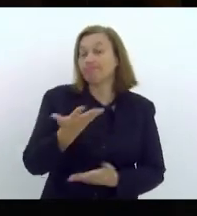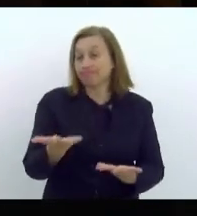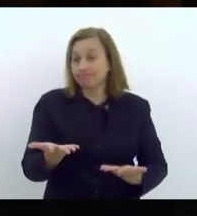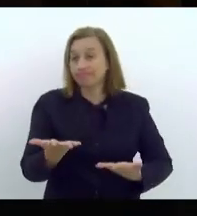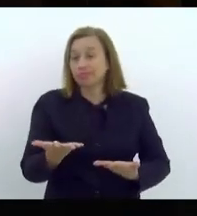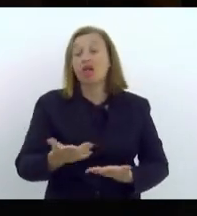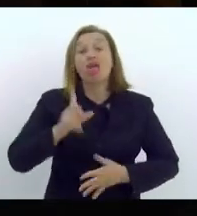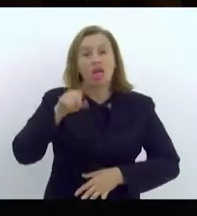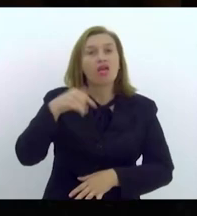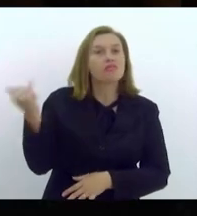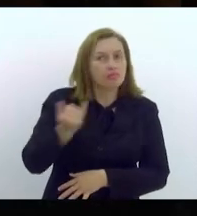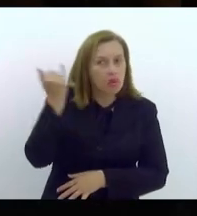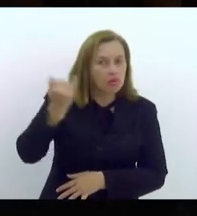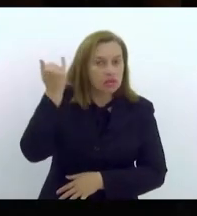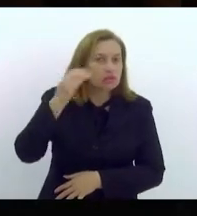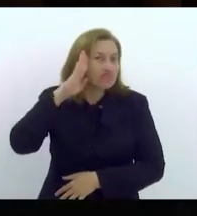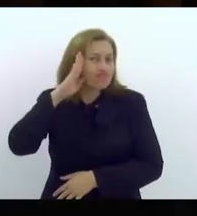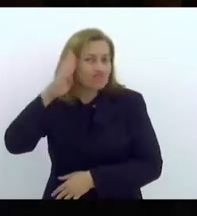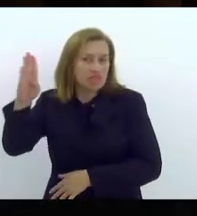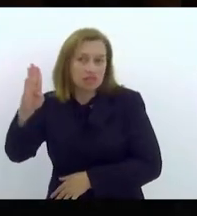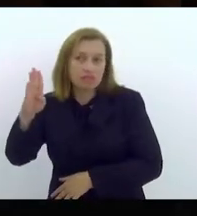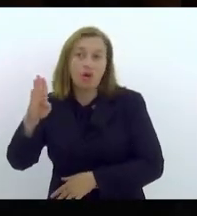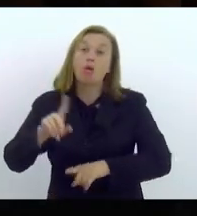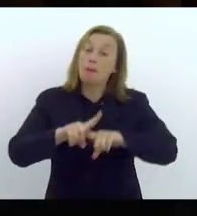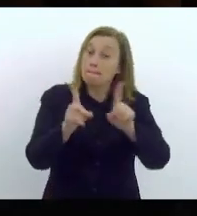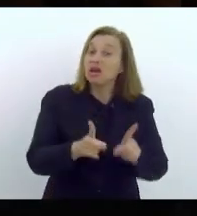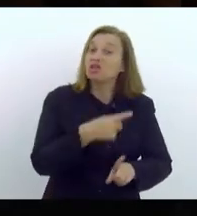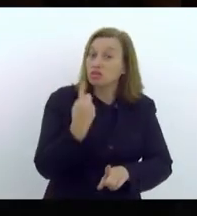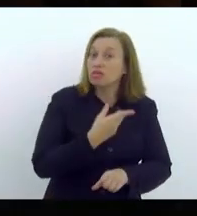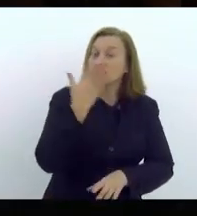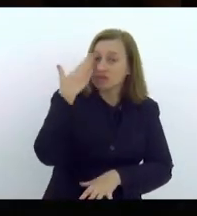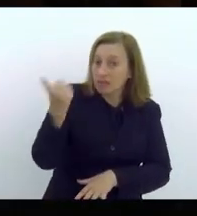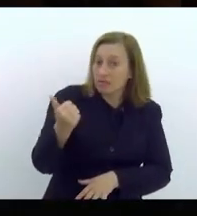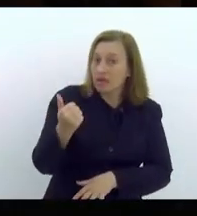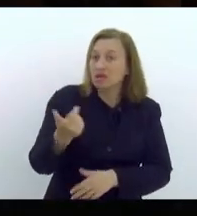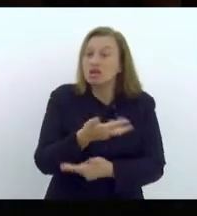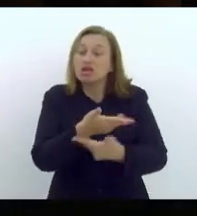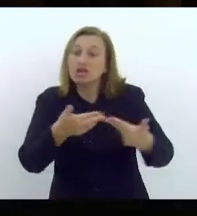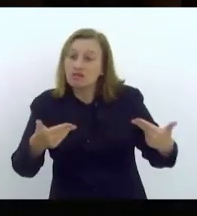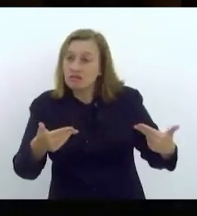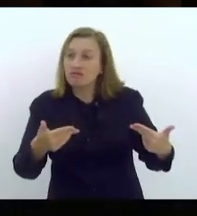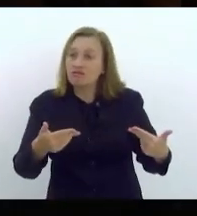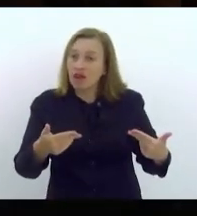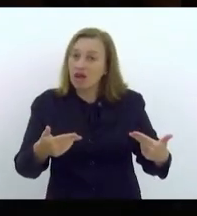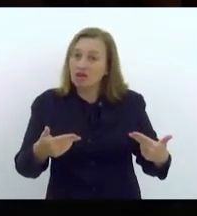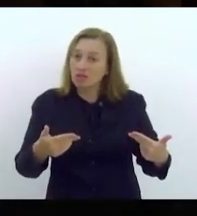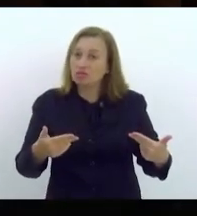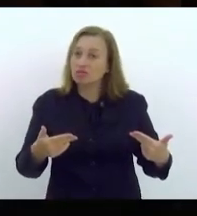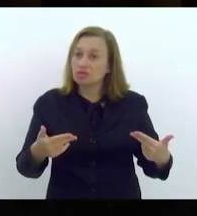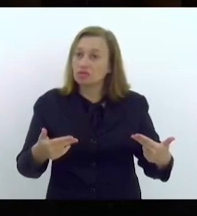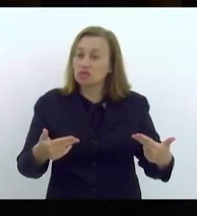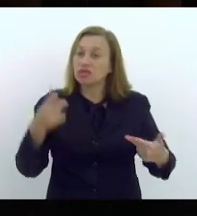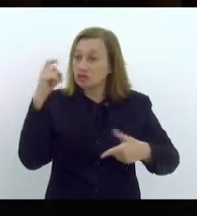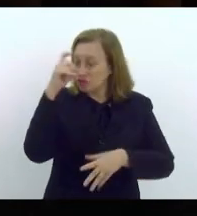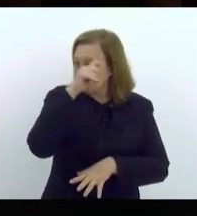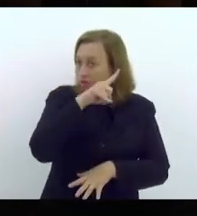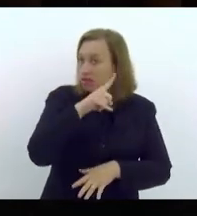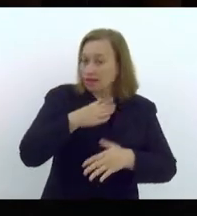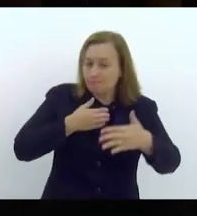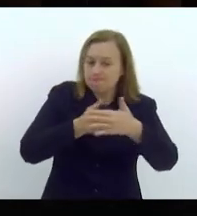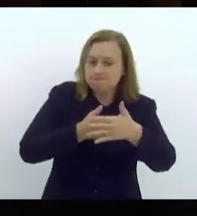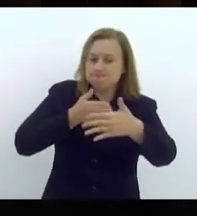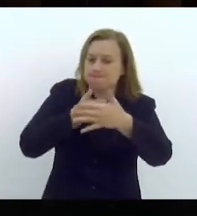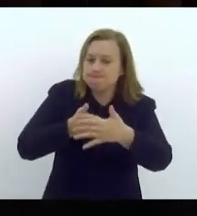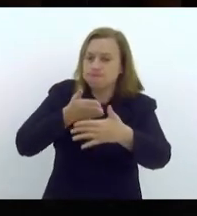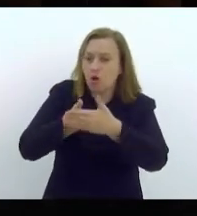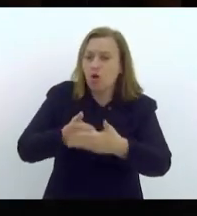importante e fundamental. Mas a gente sabe que vários tabus se encontram ainda quando essa mulher